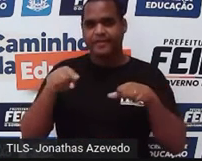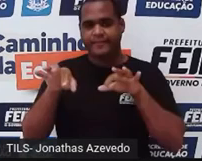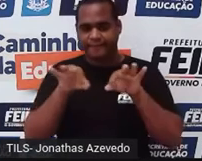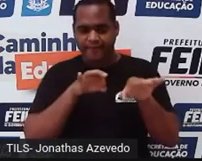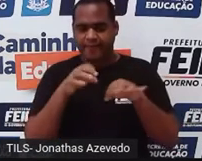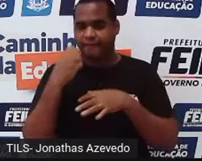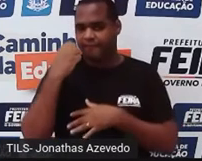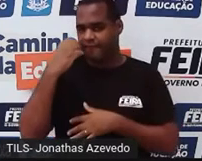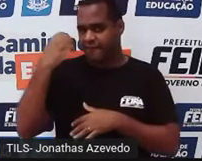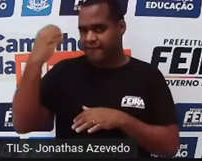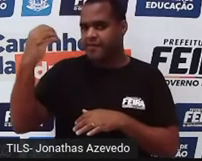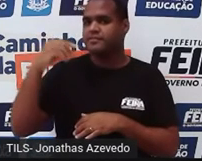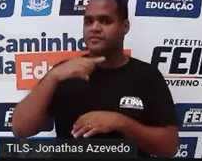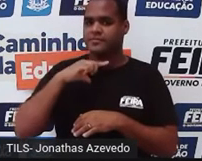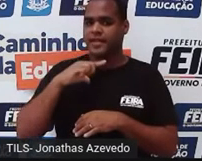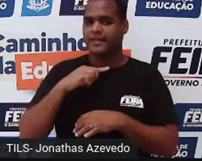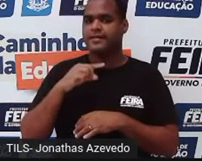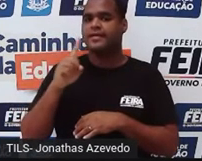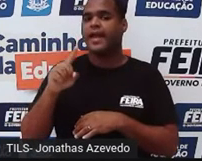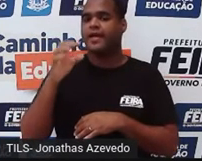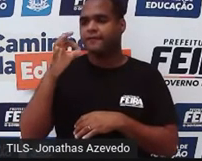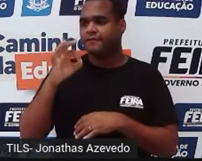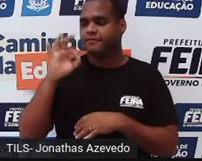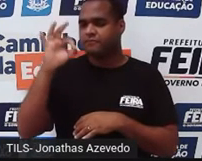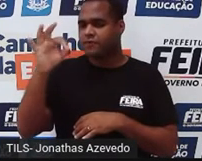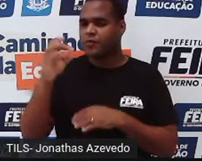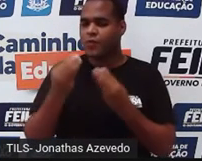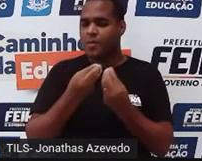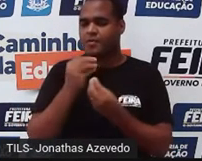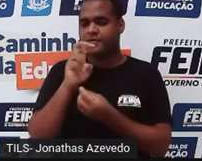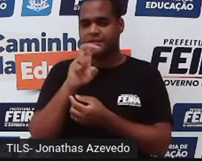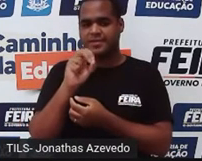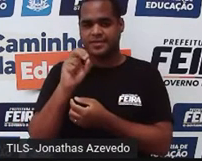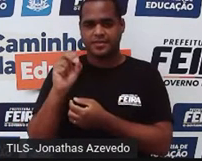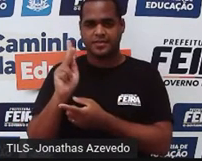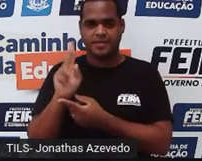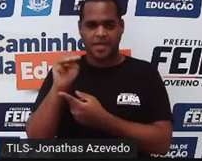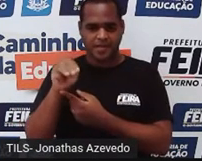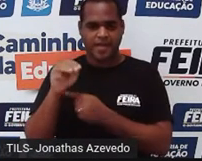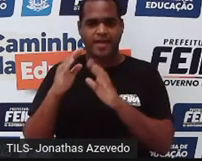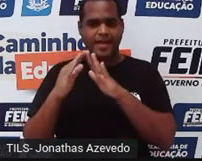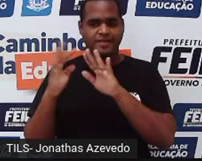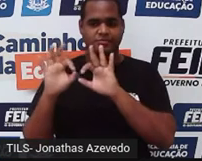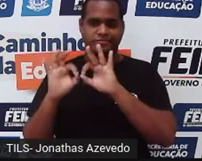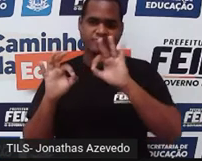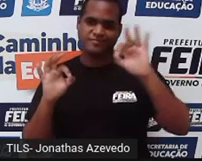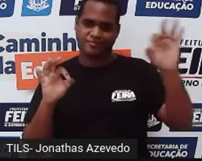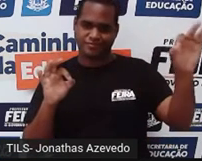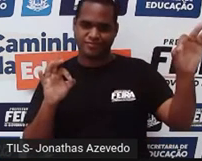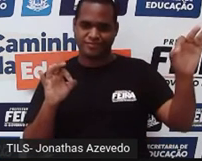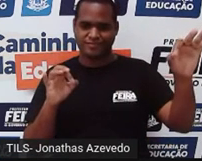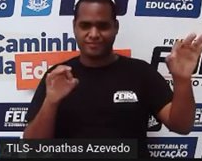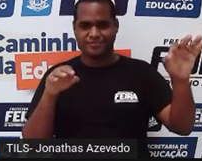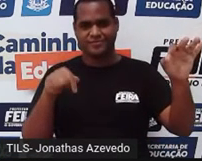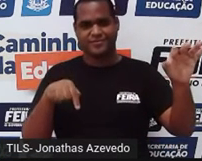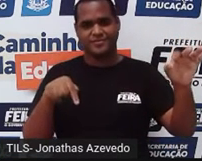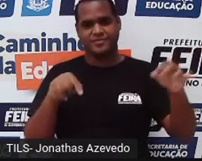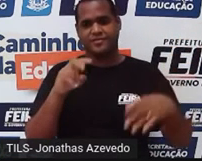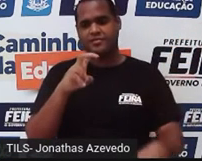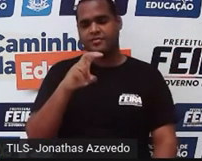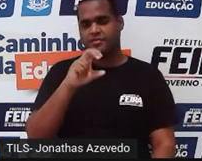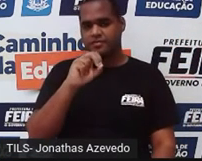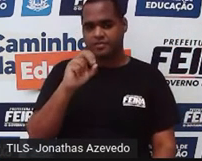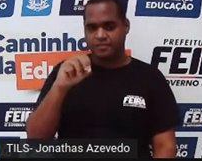realizar uma viagem, cujo destino fica 500 quilômetros da sua casa. Aqui já apareceu um número,